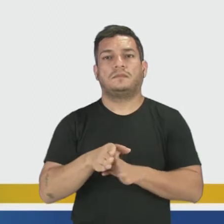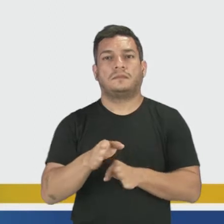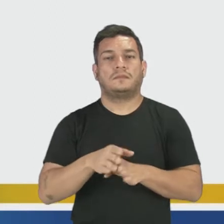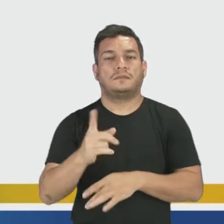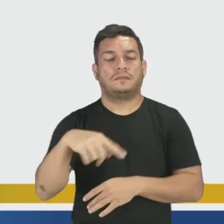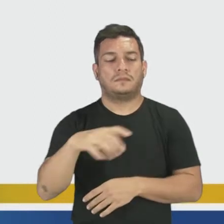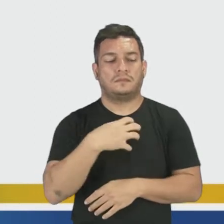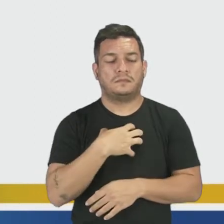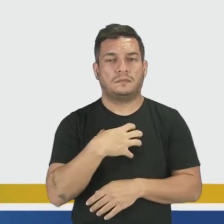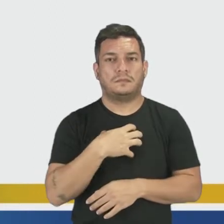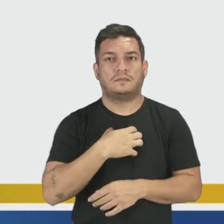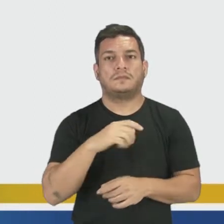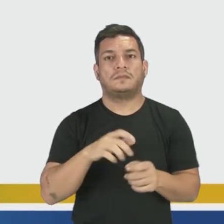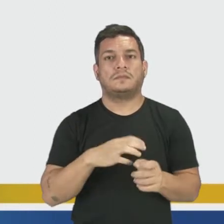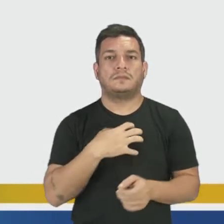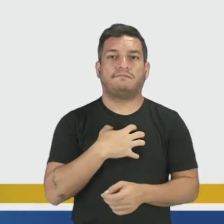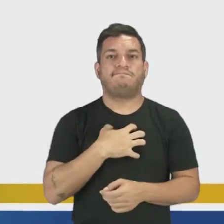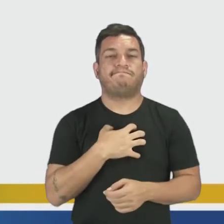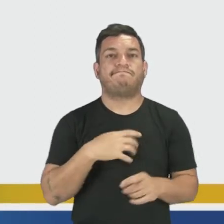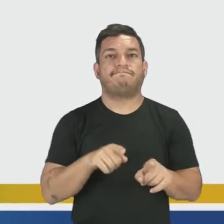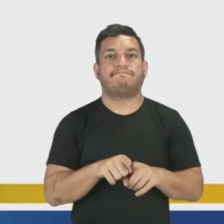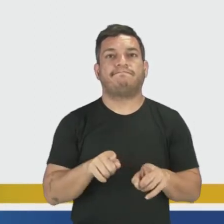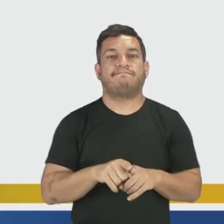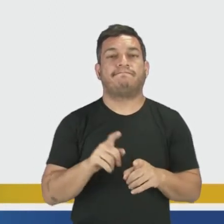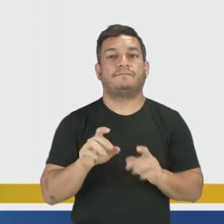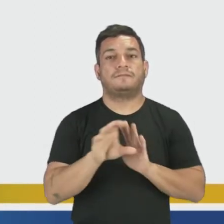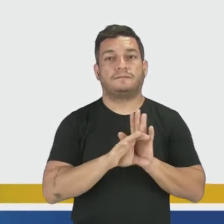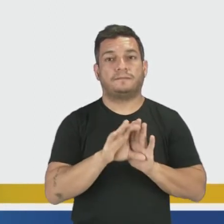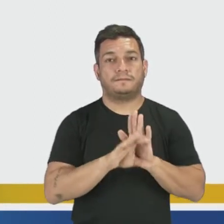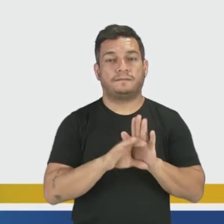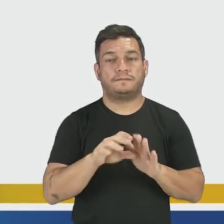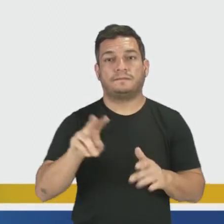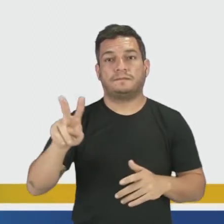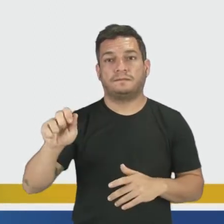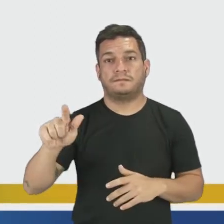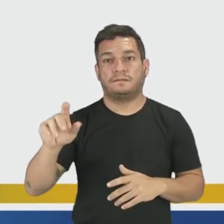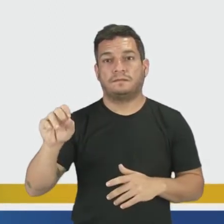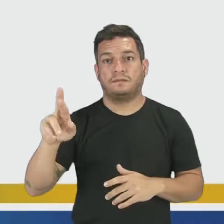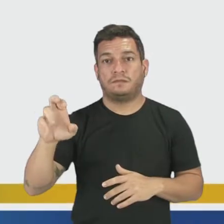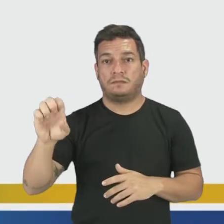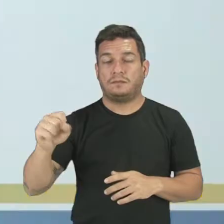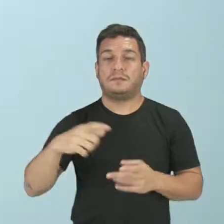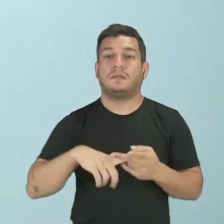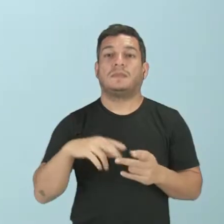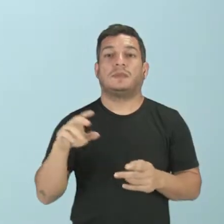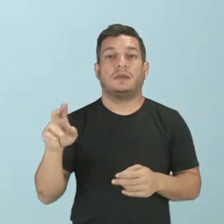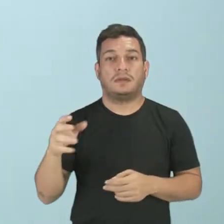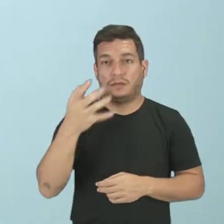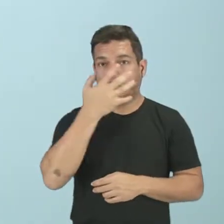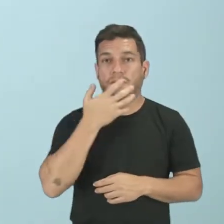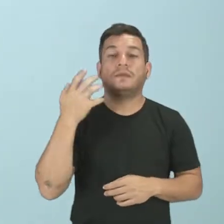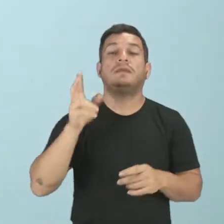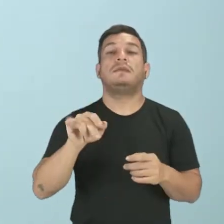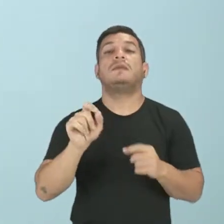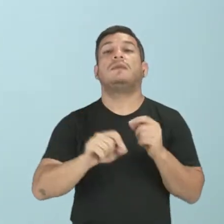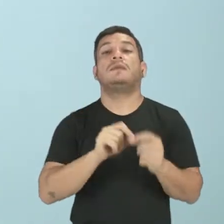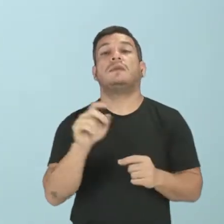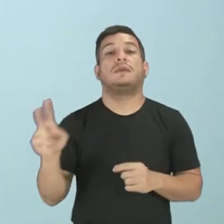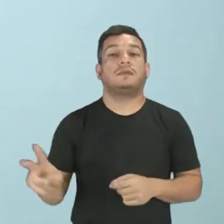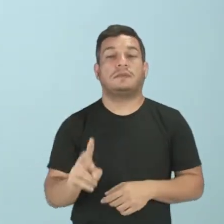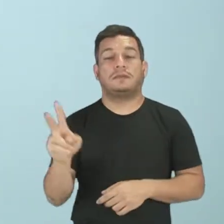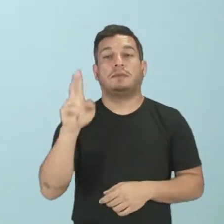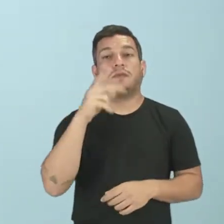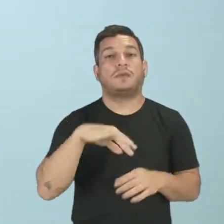seus sentimentos e as suas ações. Então, o conceito de valores e o conceito de virtudes vão levar vocês a